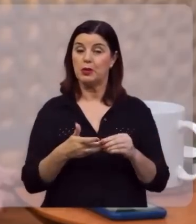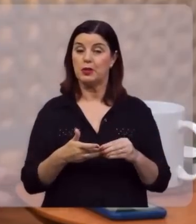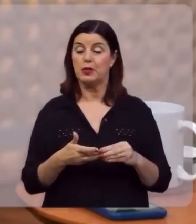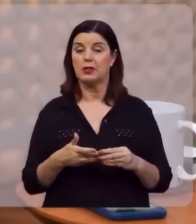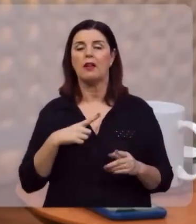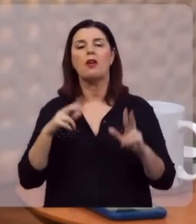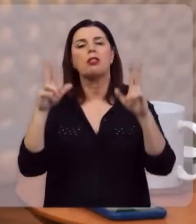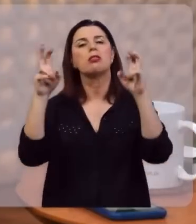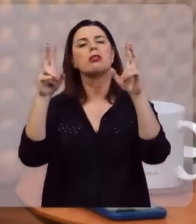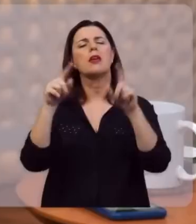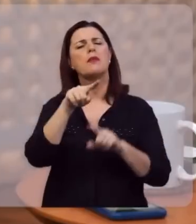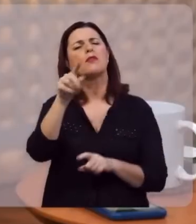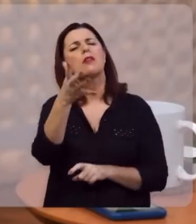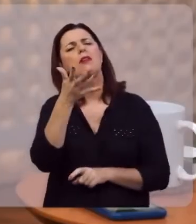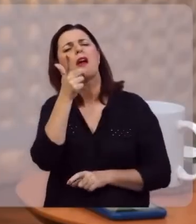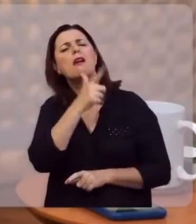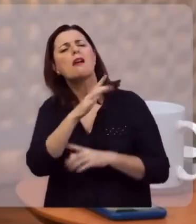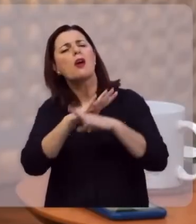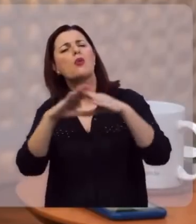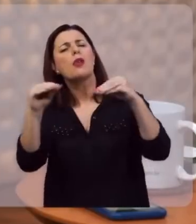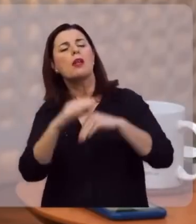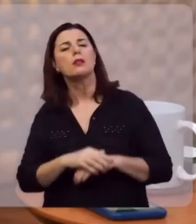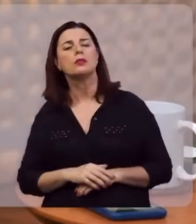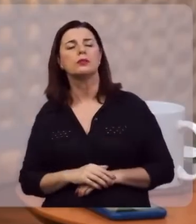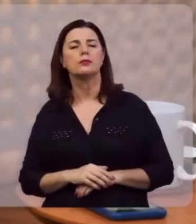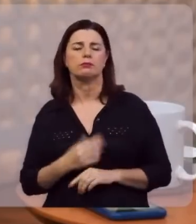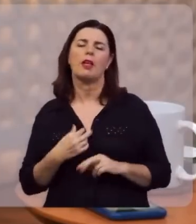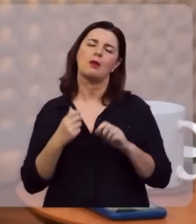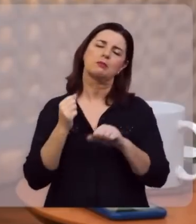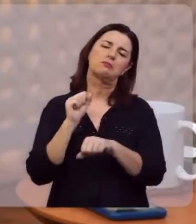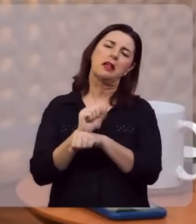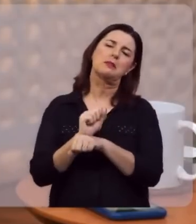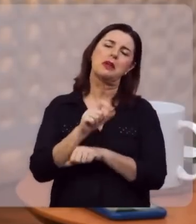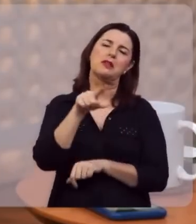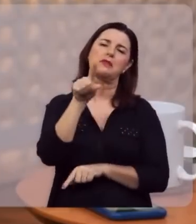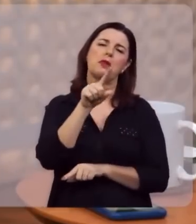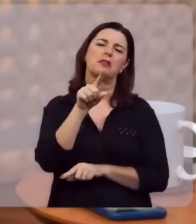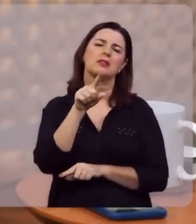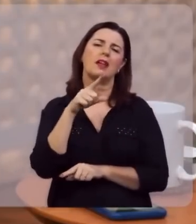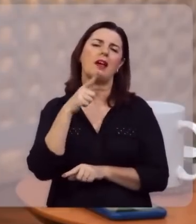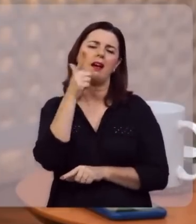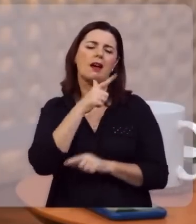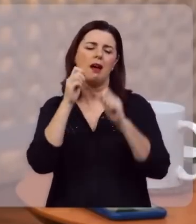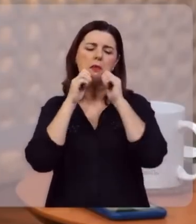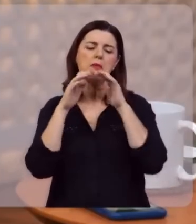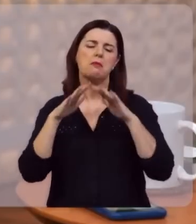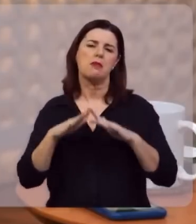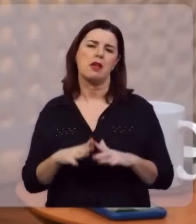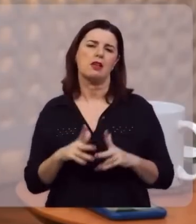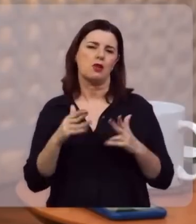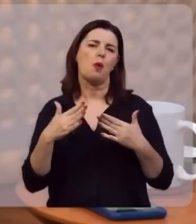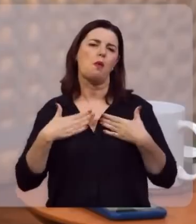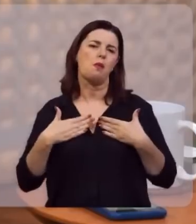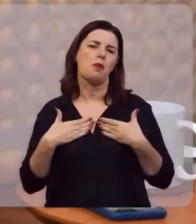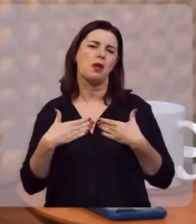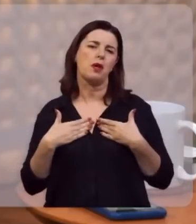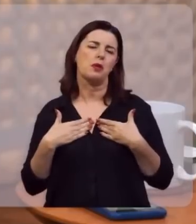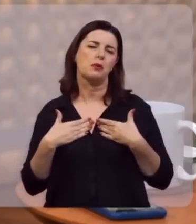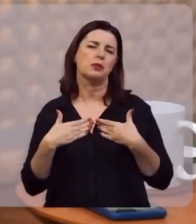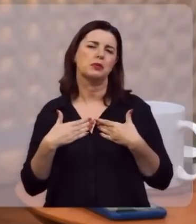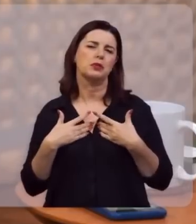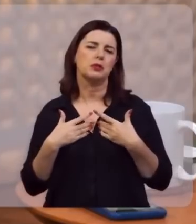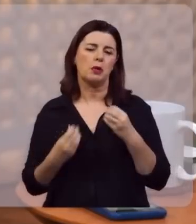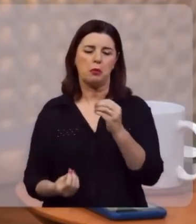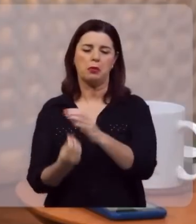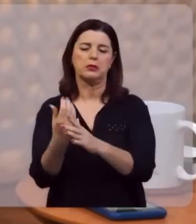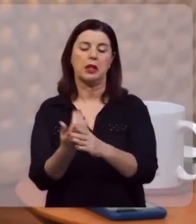teve o tema, você quer ser curado, e espero que você, sido muito, abençoado, assim como eu, por meio de tudo,